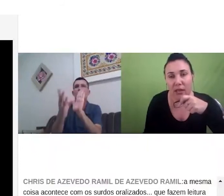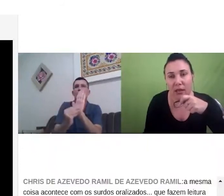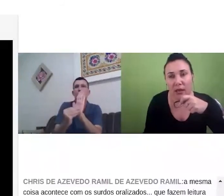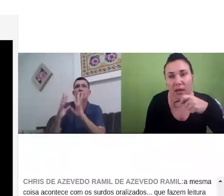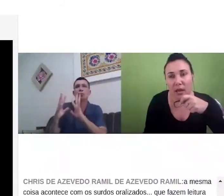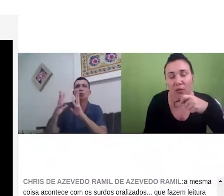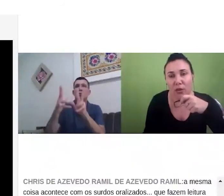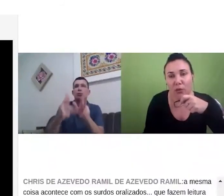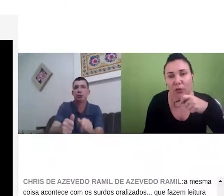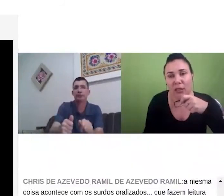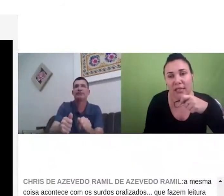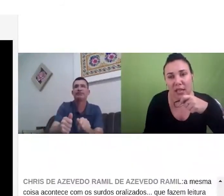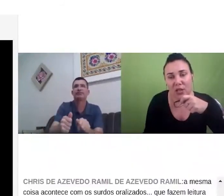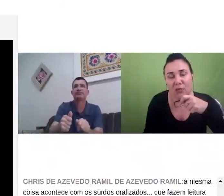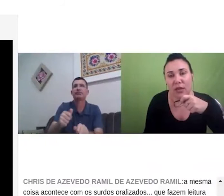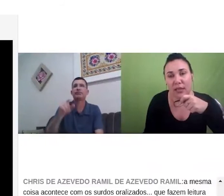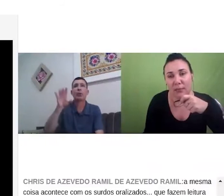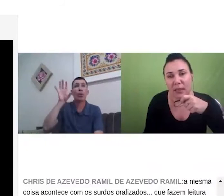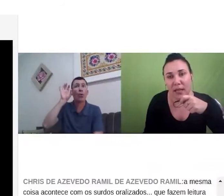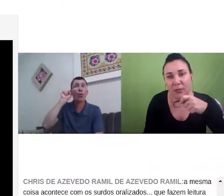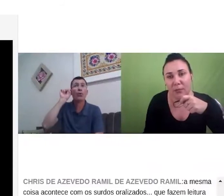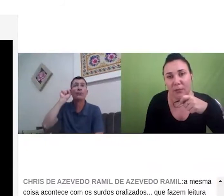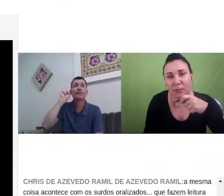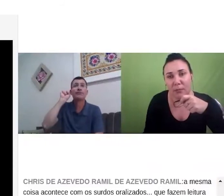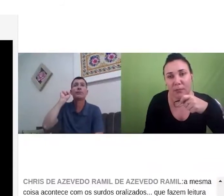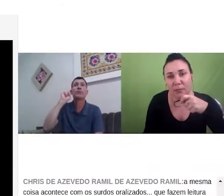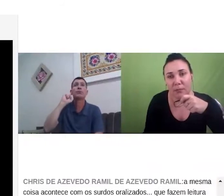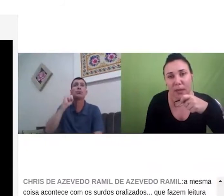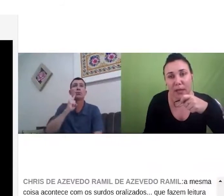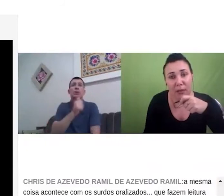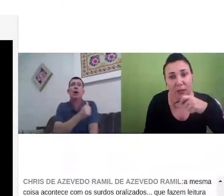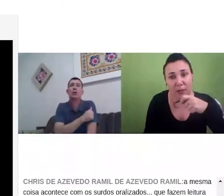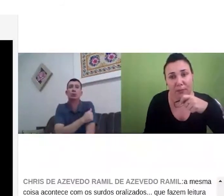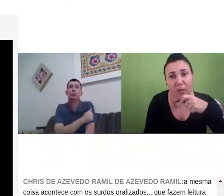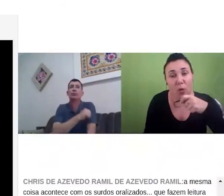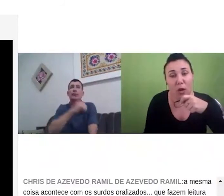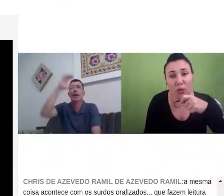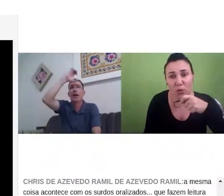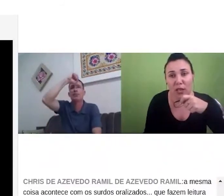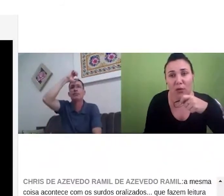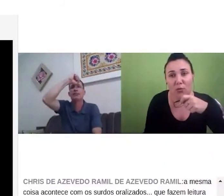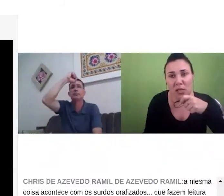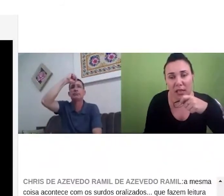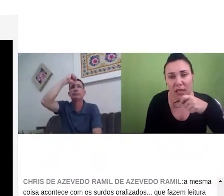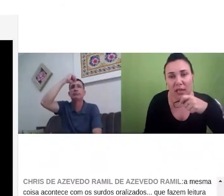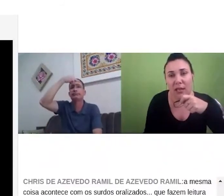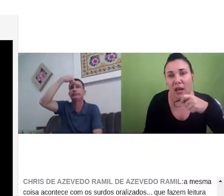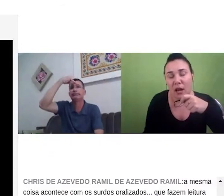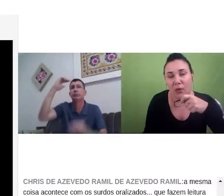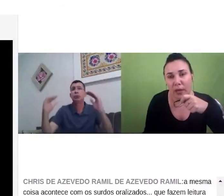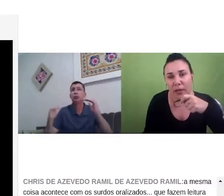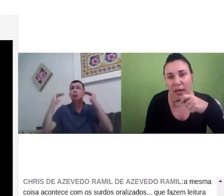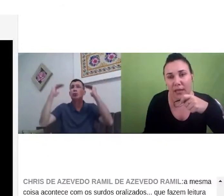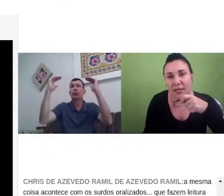os conteúdos eles sejam adaptados para que o aluno surdo ele consiga